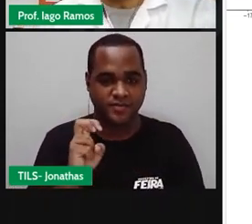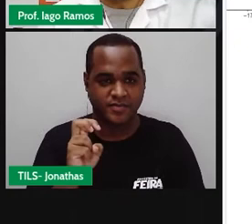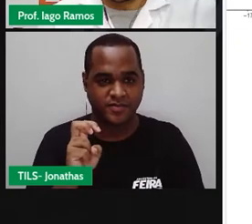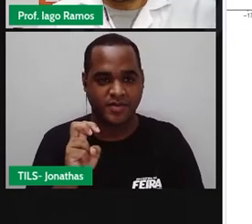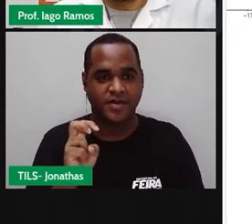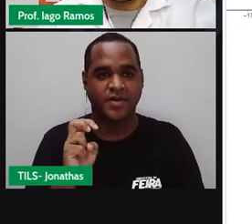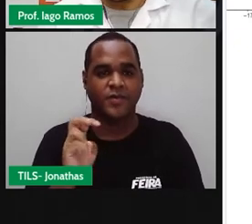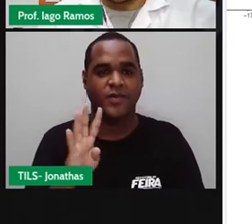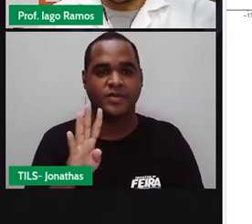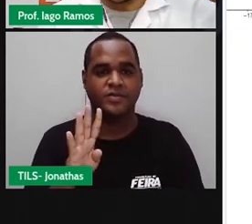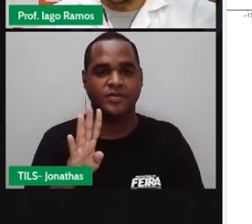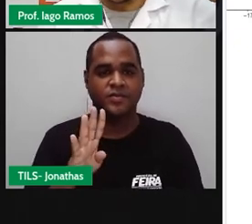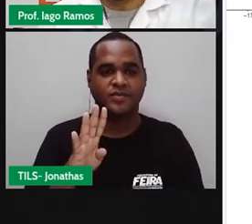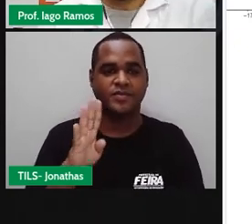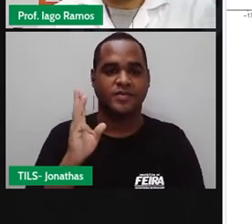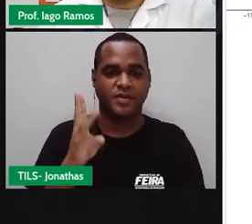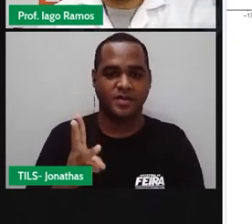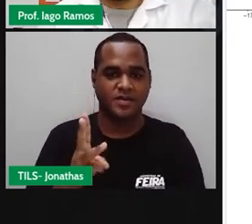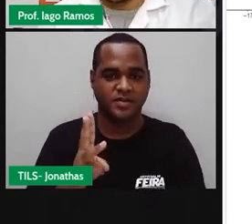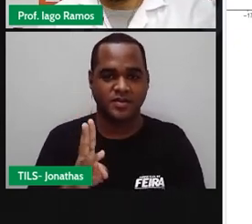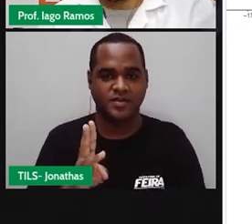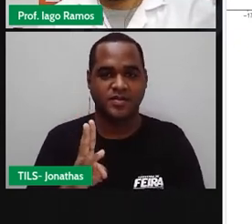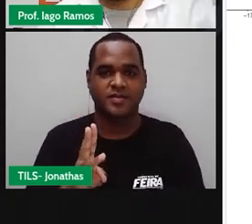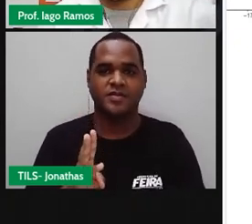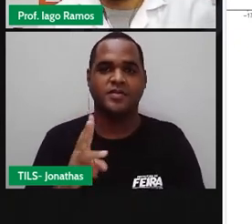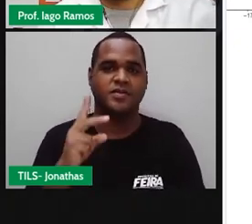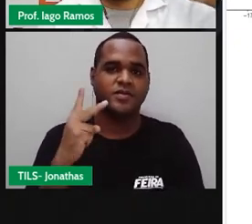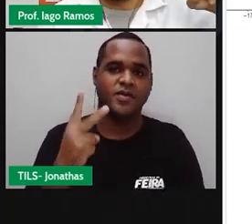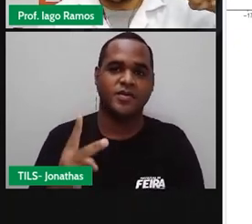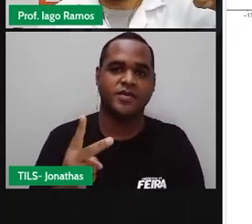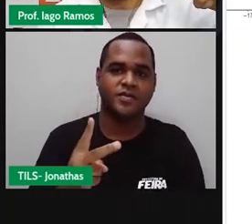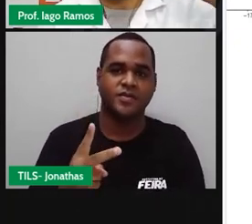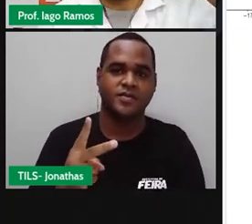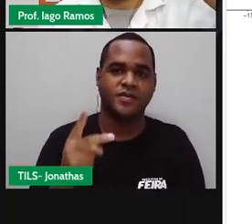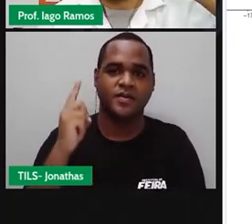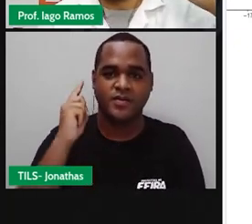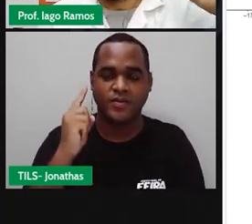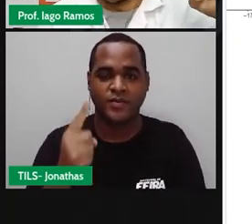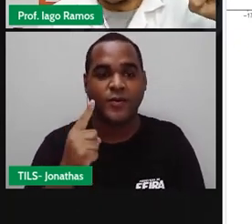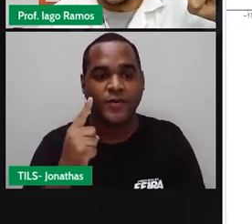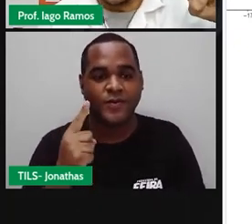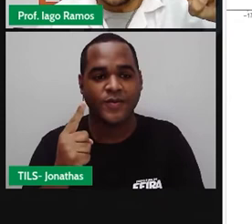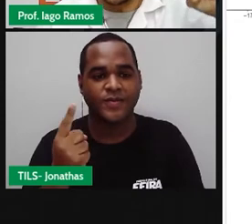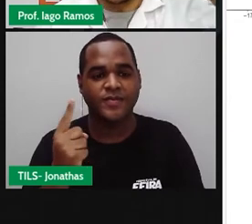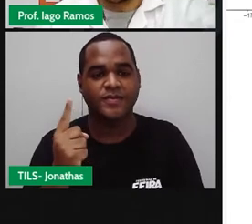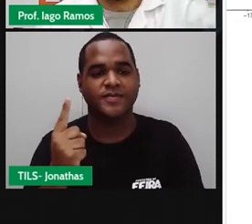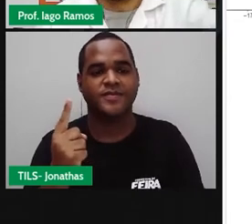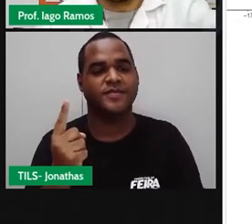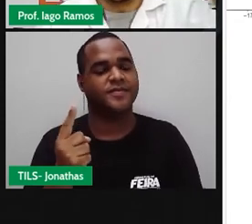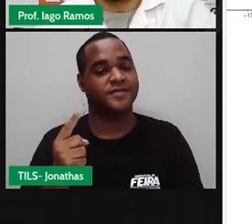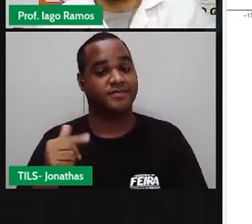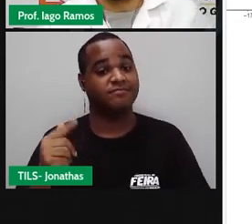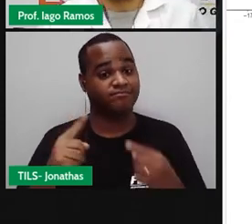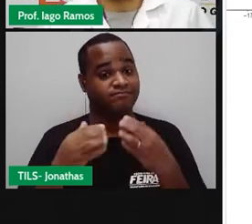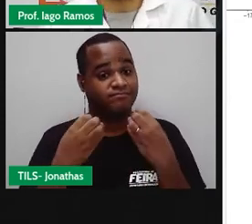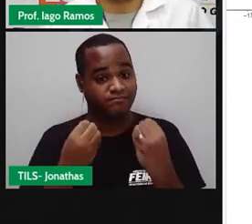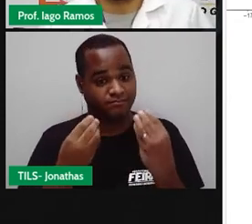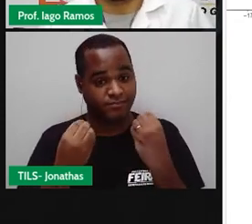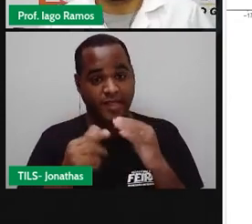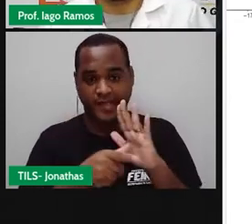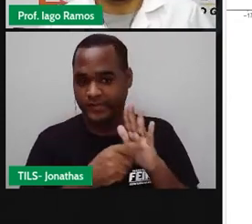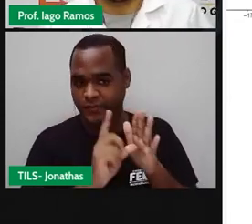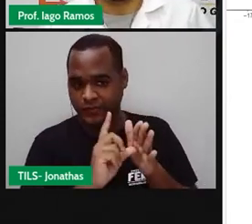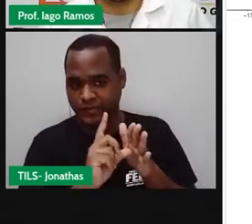cinco, quatro, três, dois, um. Bom, o